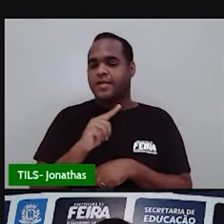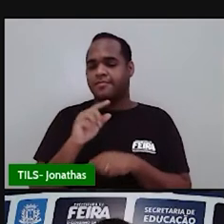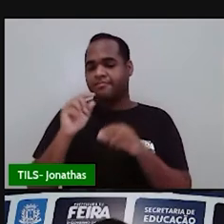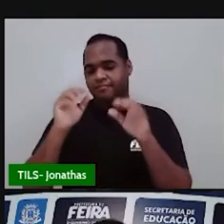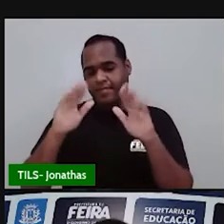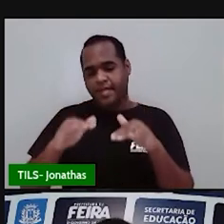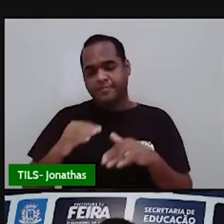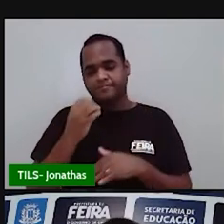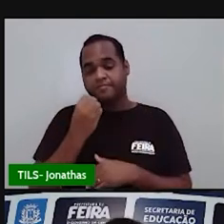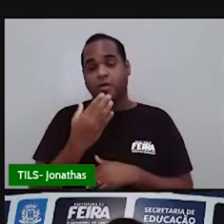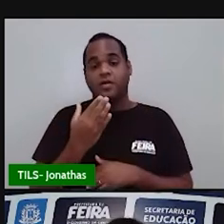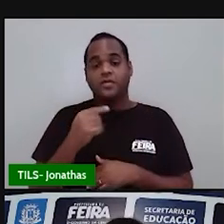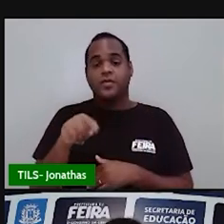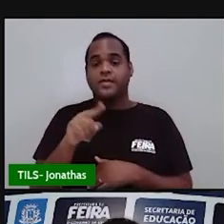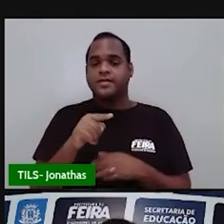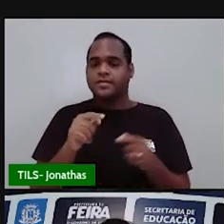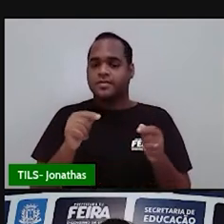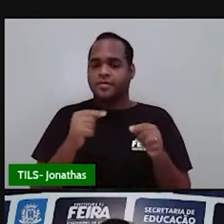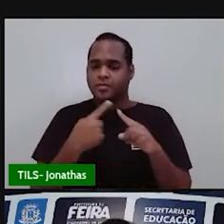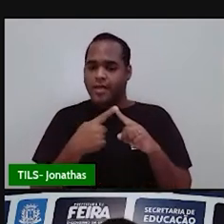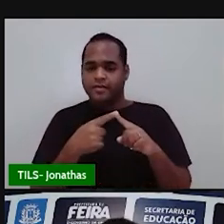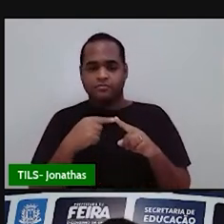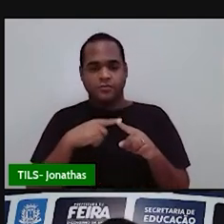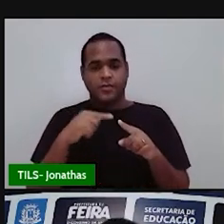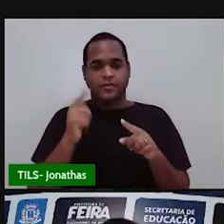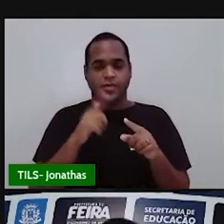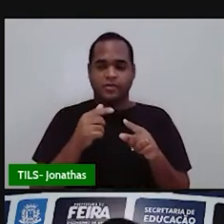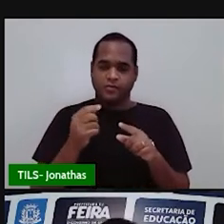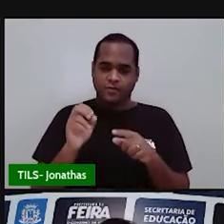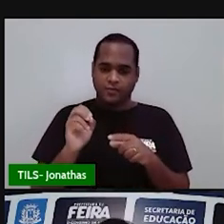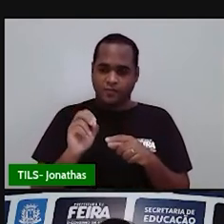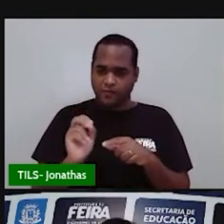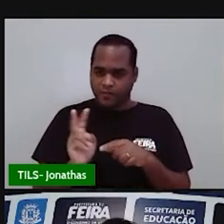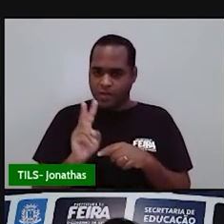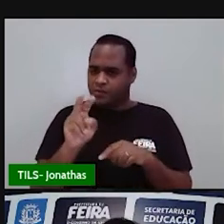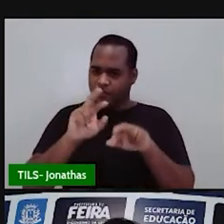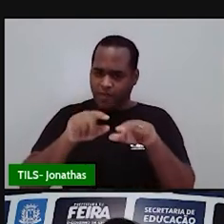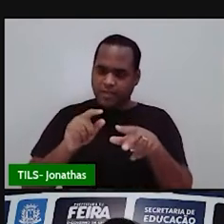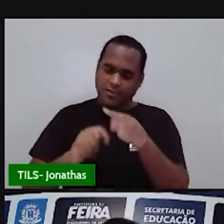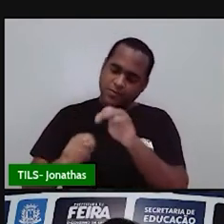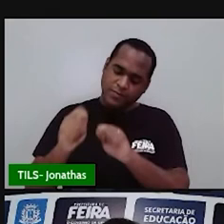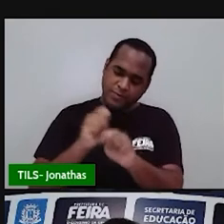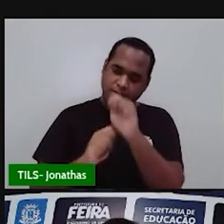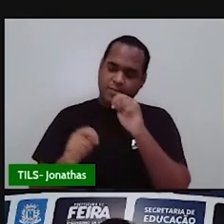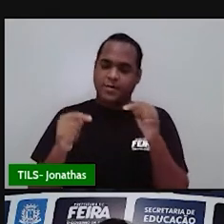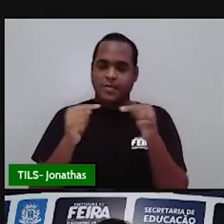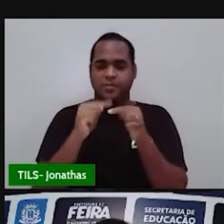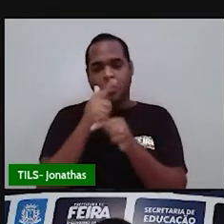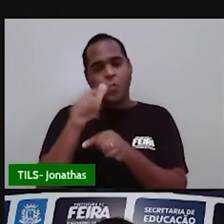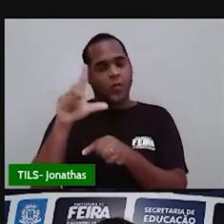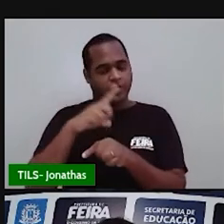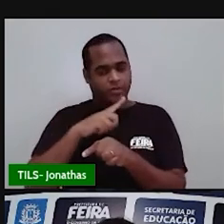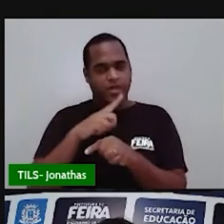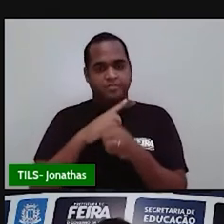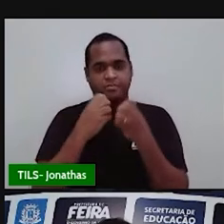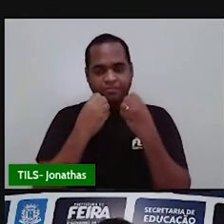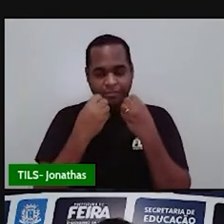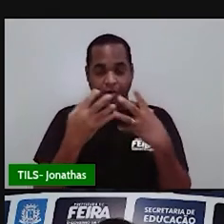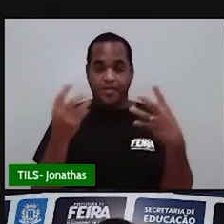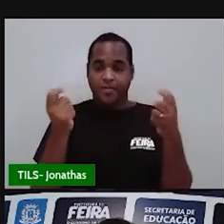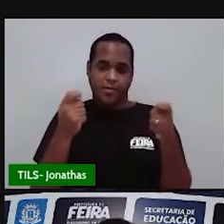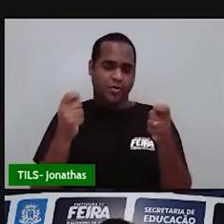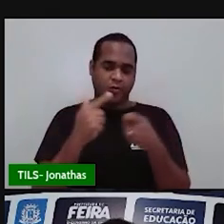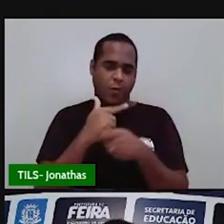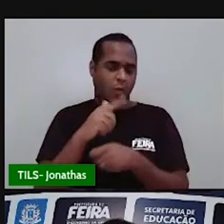gente conseguir, porque qualquer valor que a gente consiga economizar pode ser aplicado em outro, né, em